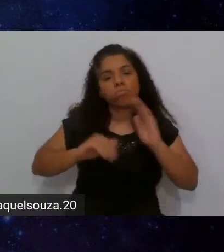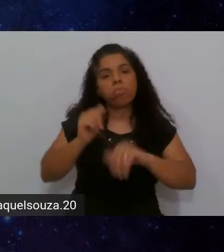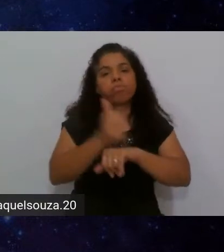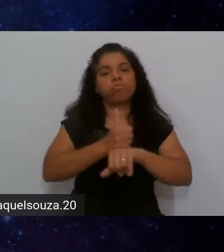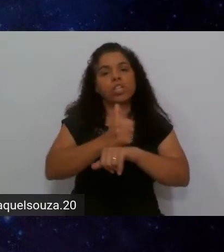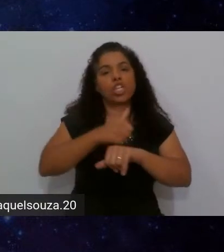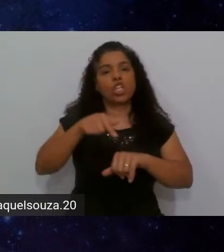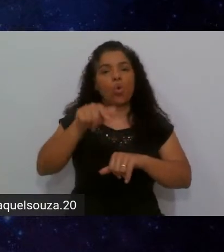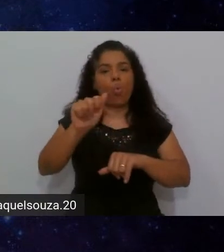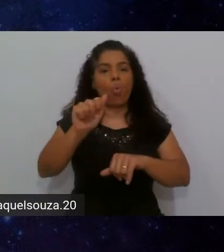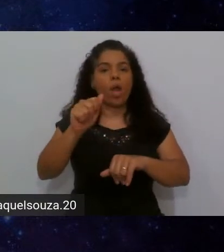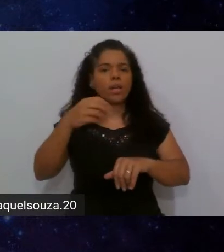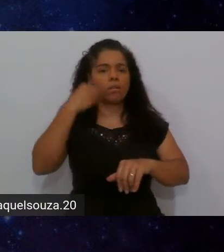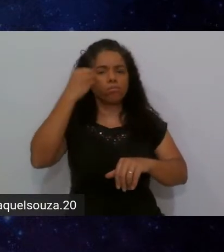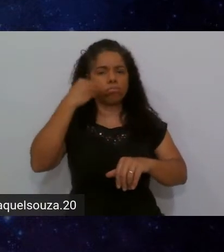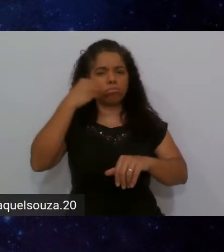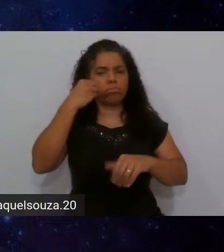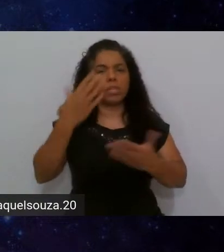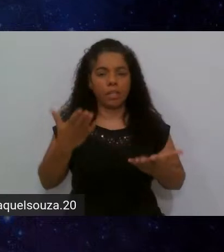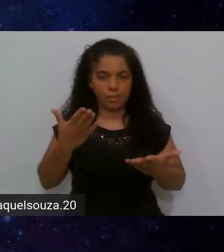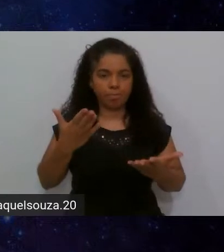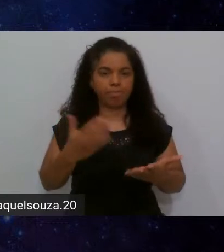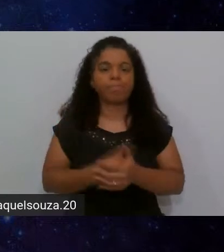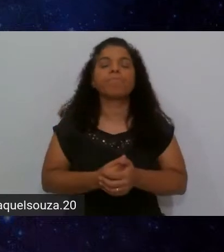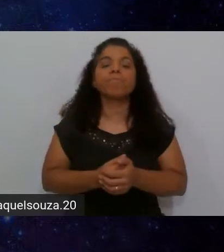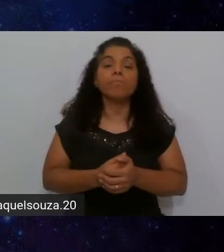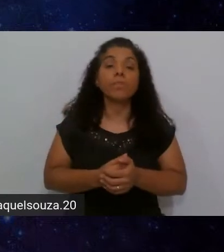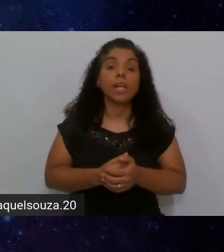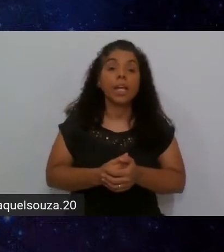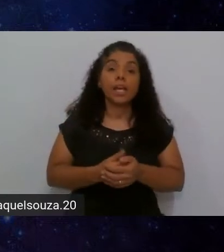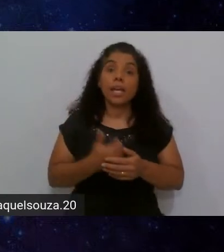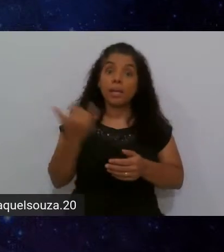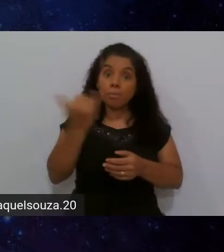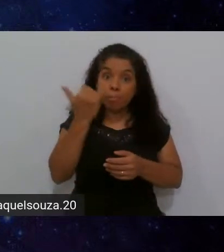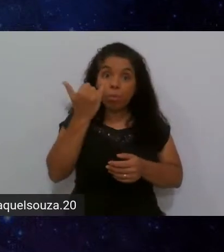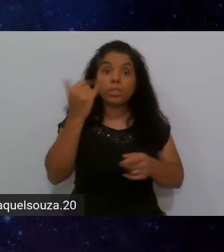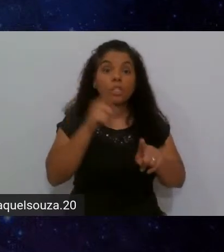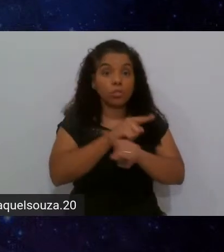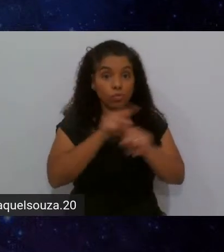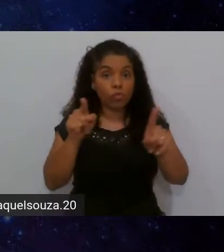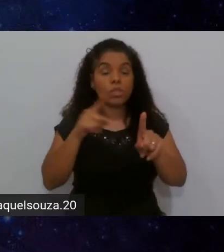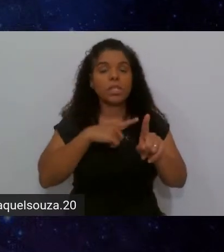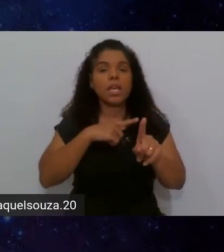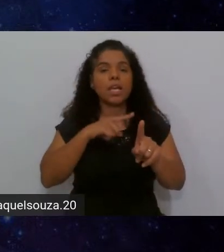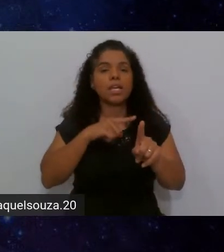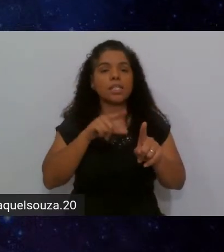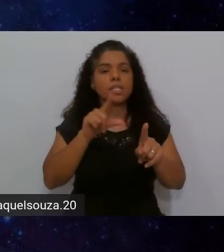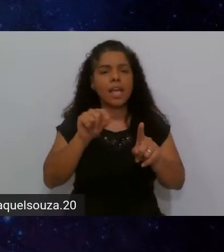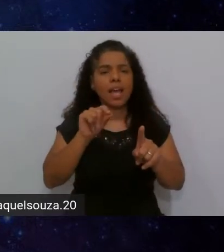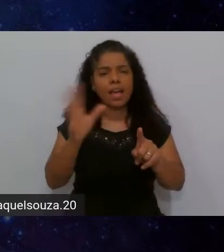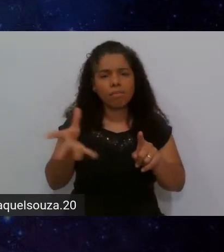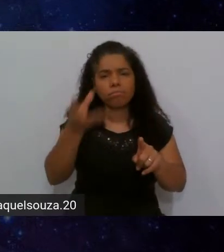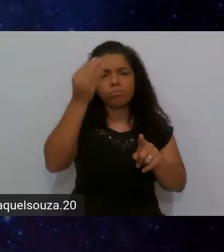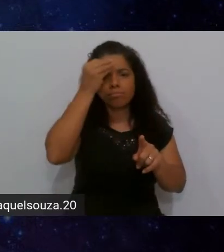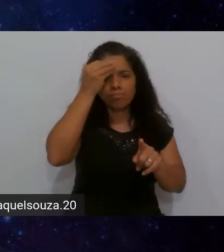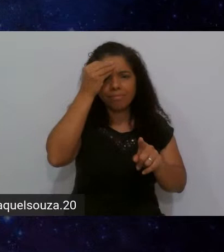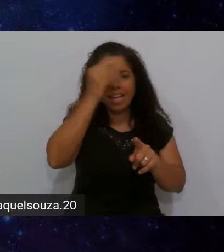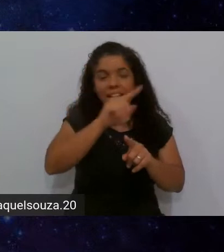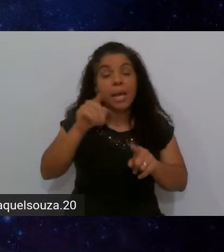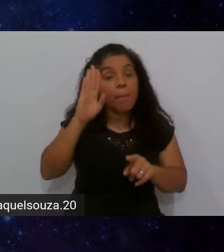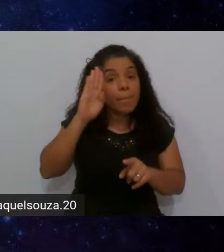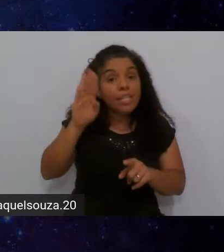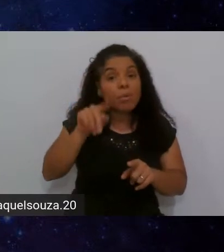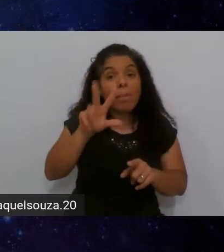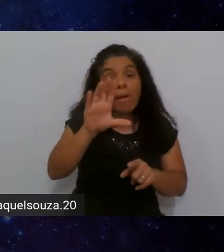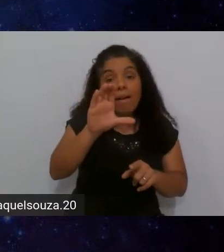QA sênior tá é é muito importante vocês vocês marcarem né e guardarem ali principalmente o